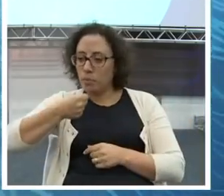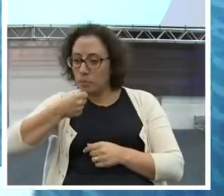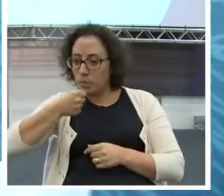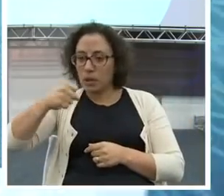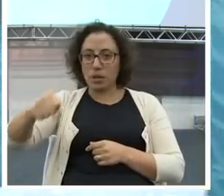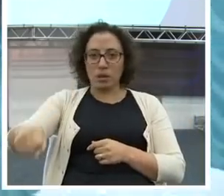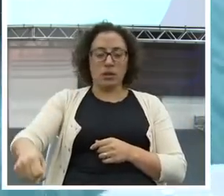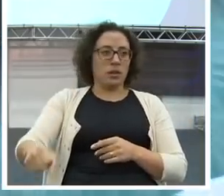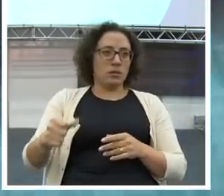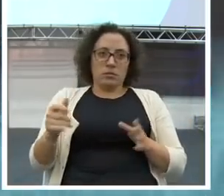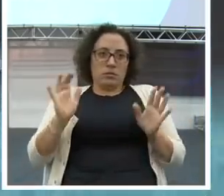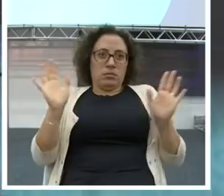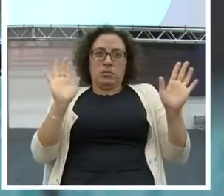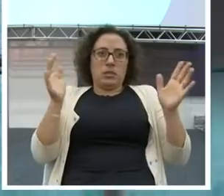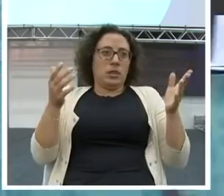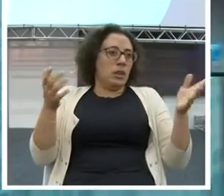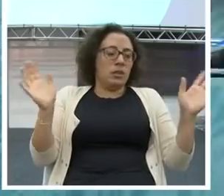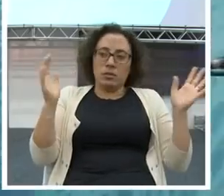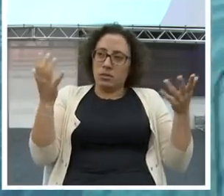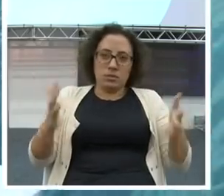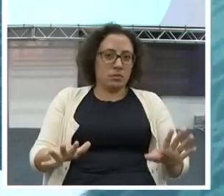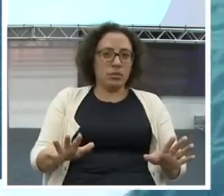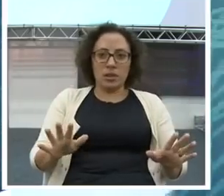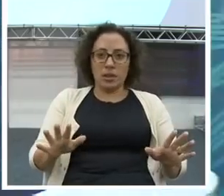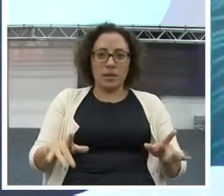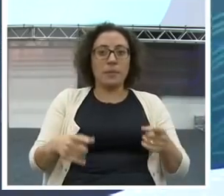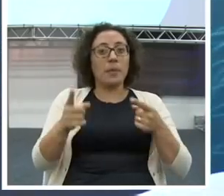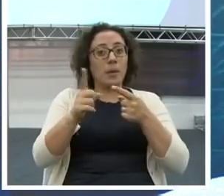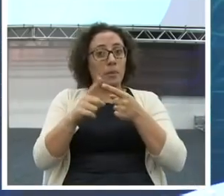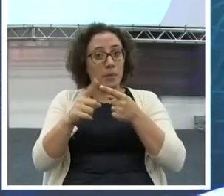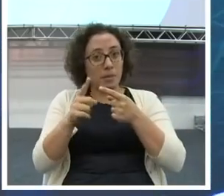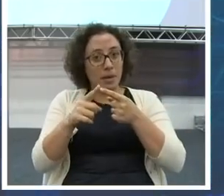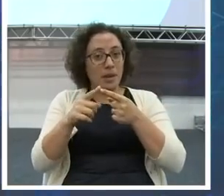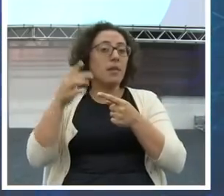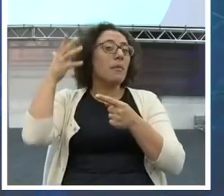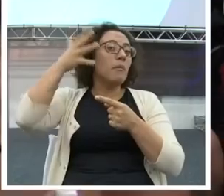Falar em público não. Por isso que o palestrante tem que ganhar bem.